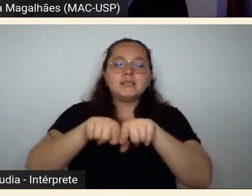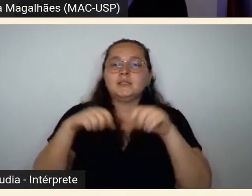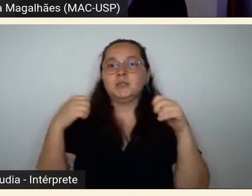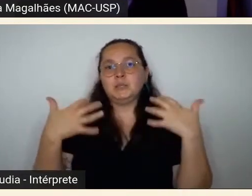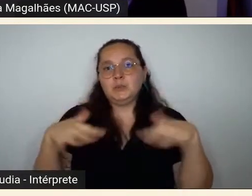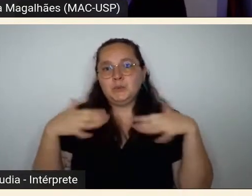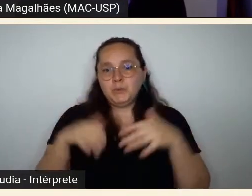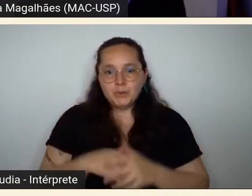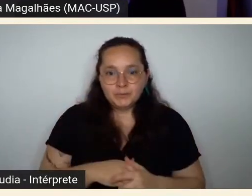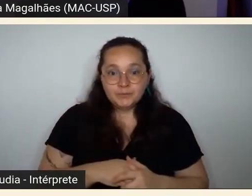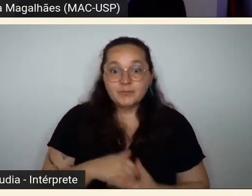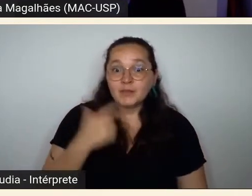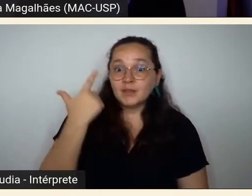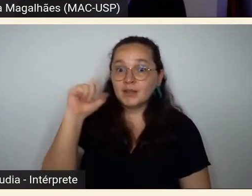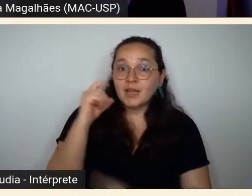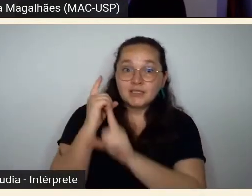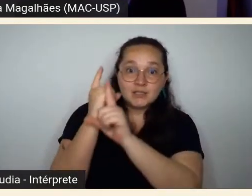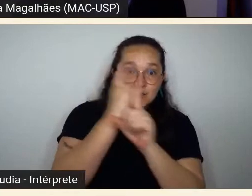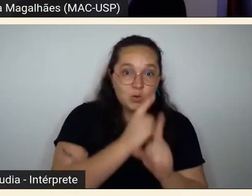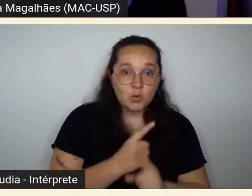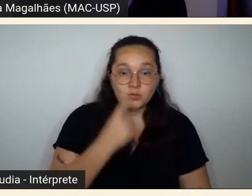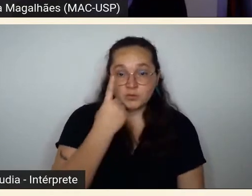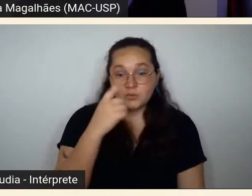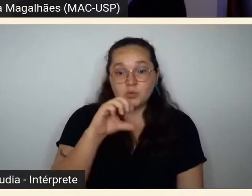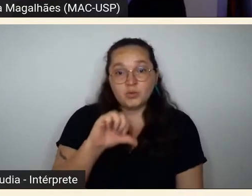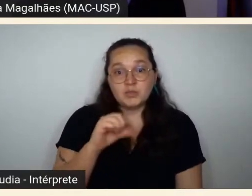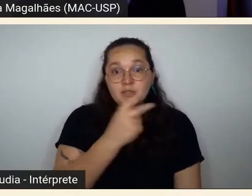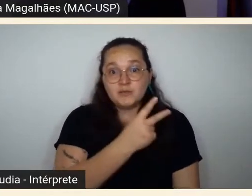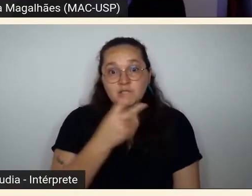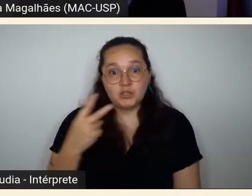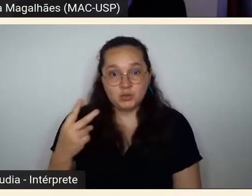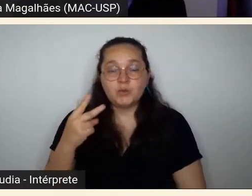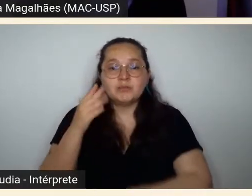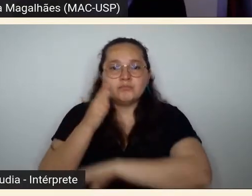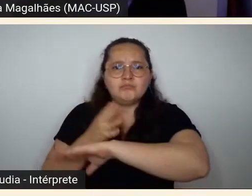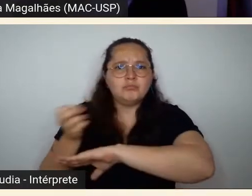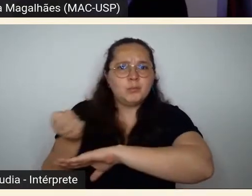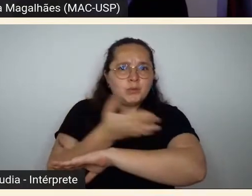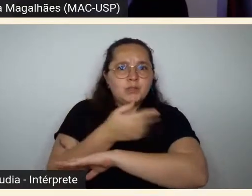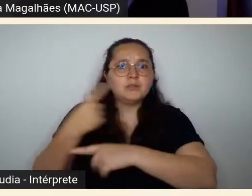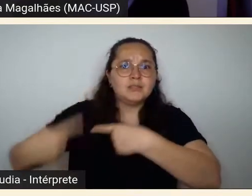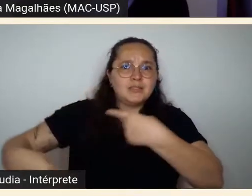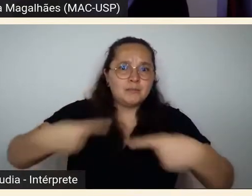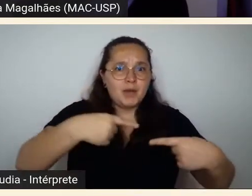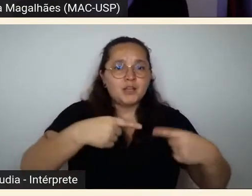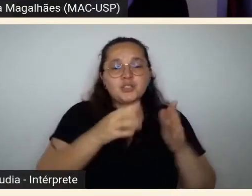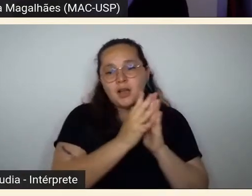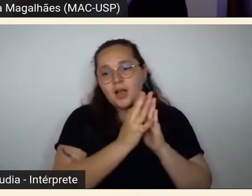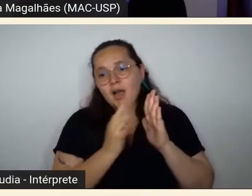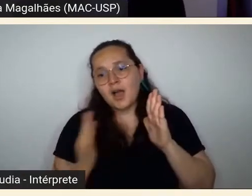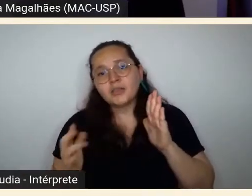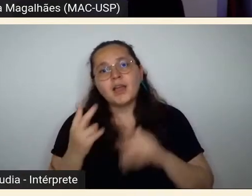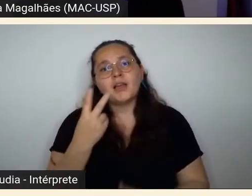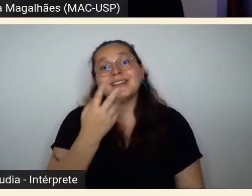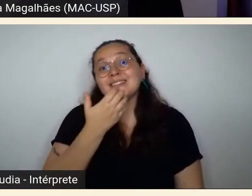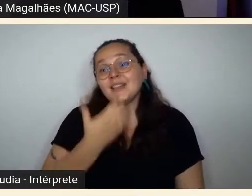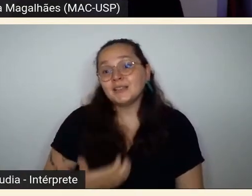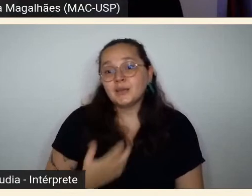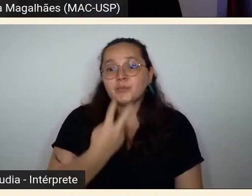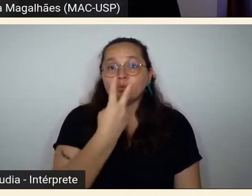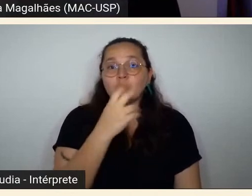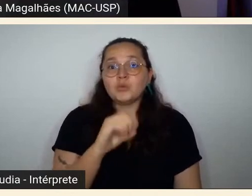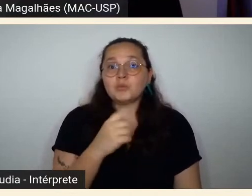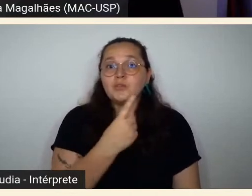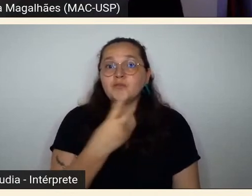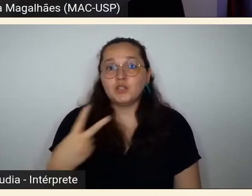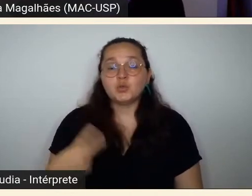do ciclo 1922 Modernismos em Debate, que se estendem até dezembro de 2021, são um dos primeiros projetos desenvolvidos